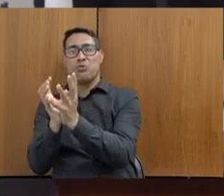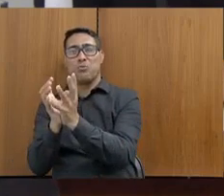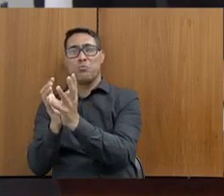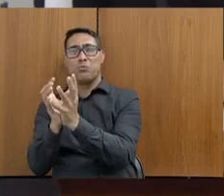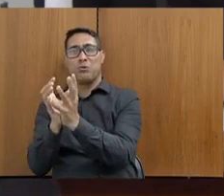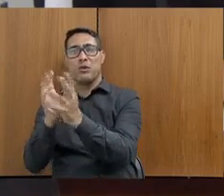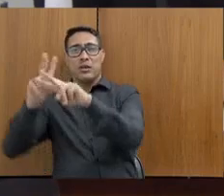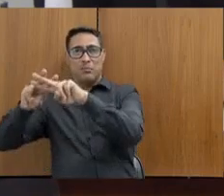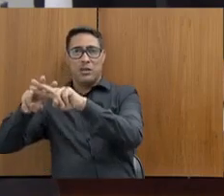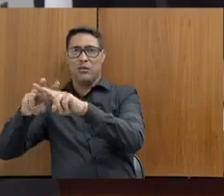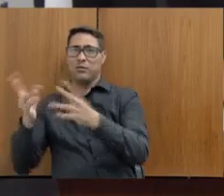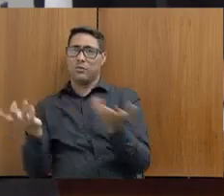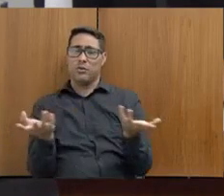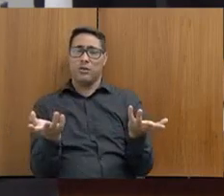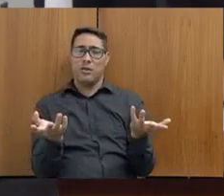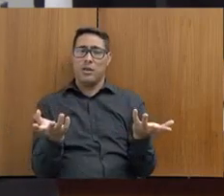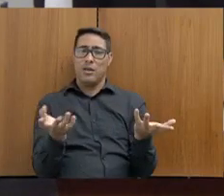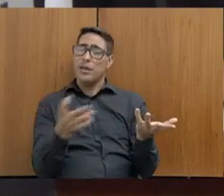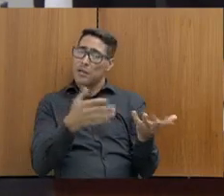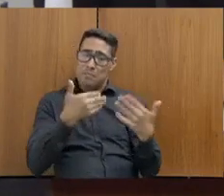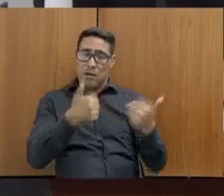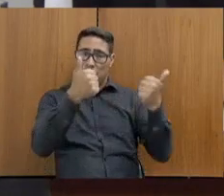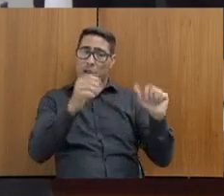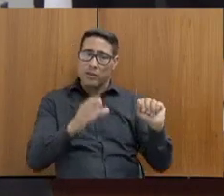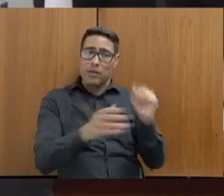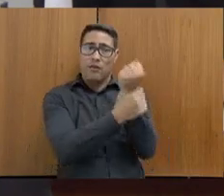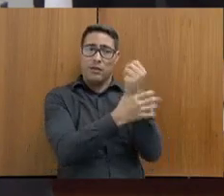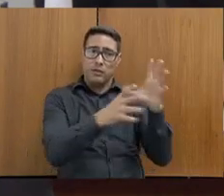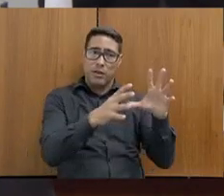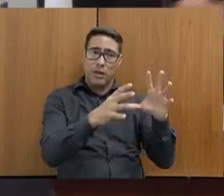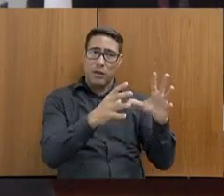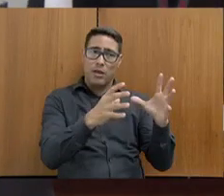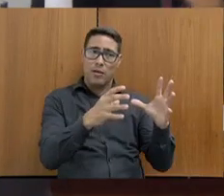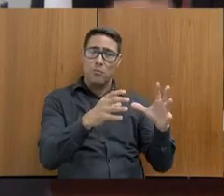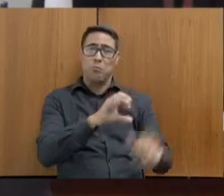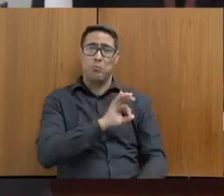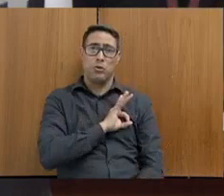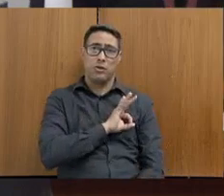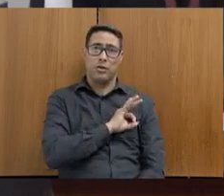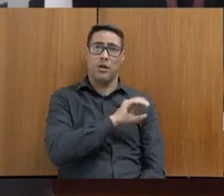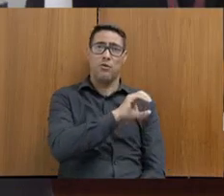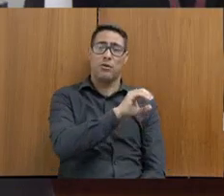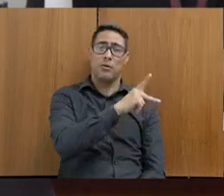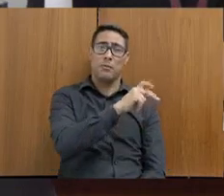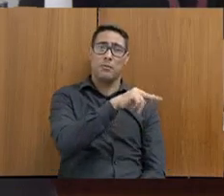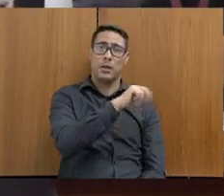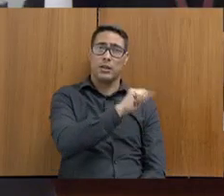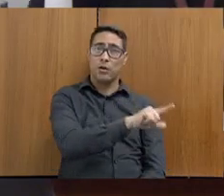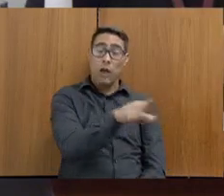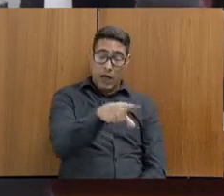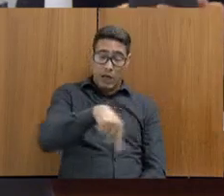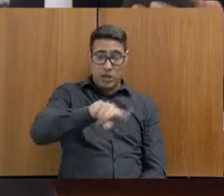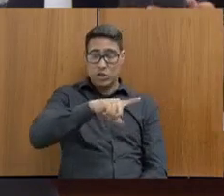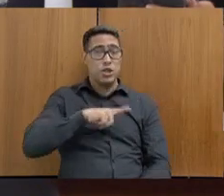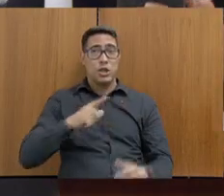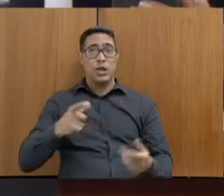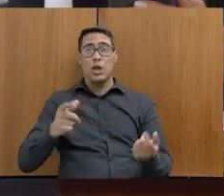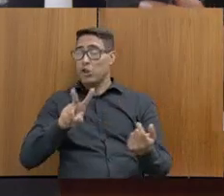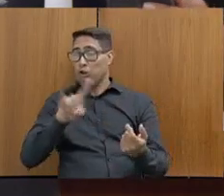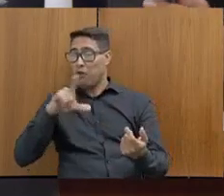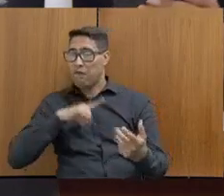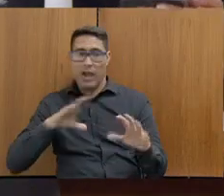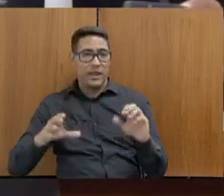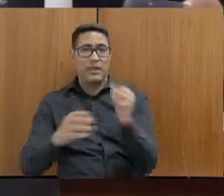Eu vou, mais uma vez, falar e reiterar que essa Comissão de Segurança Pública aqui, ela não tem que defender bandido, ela não tem que defender